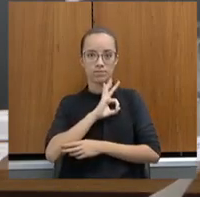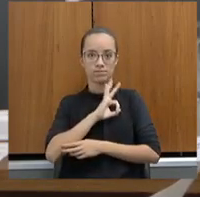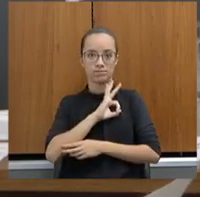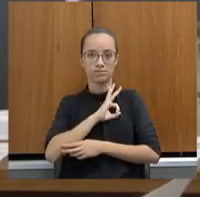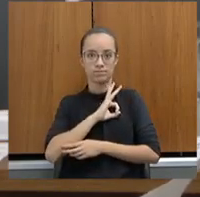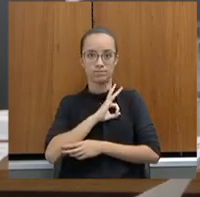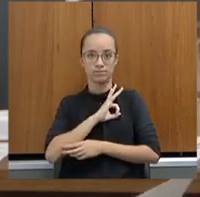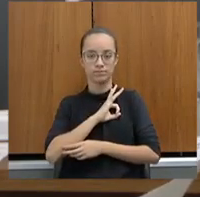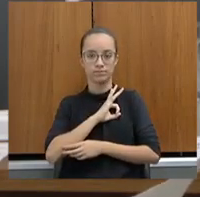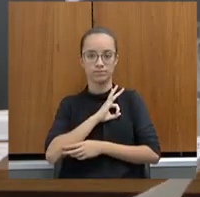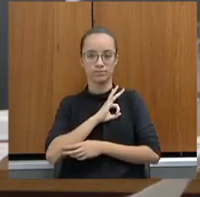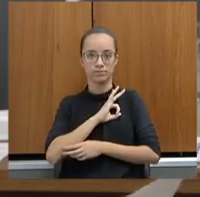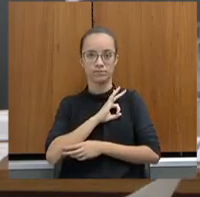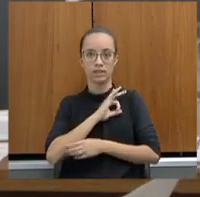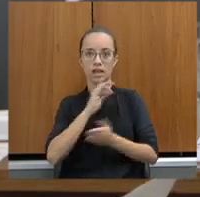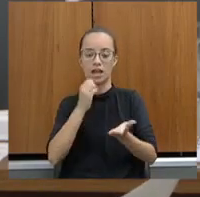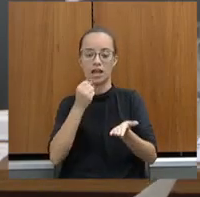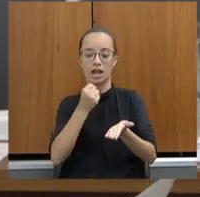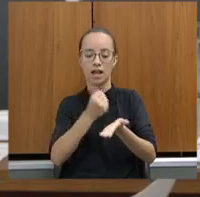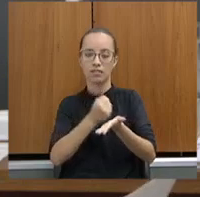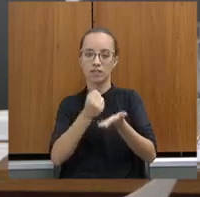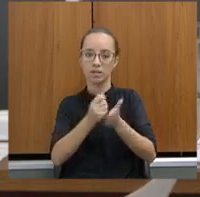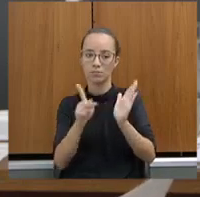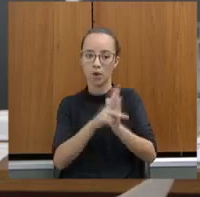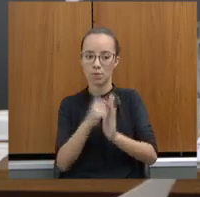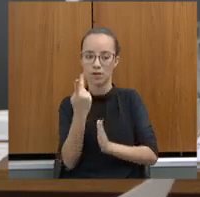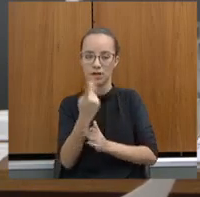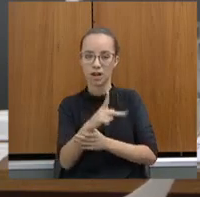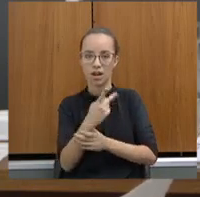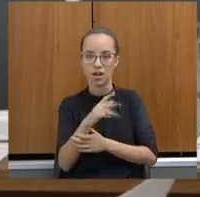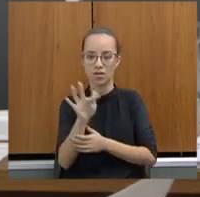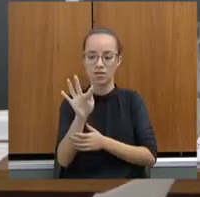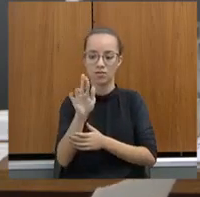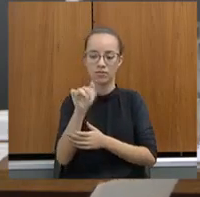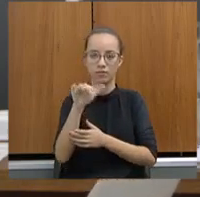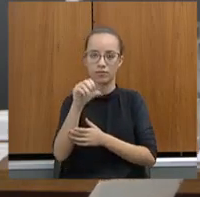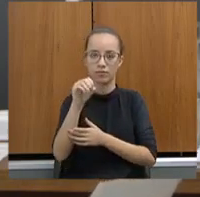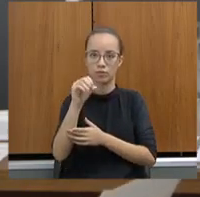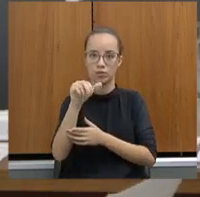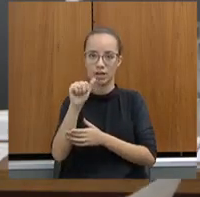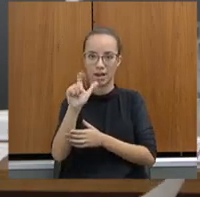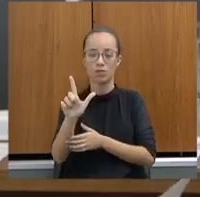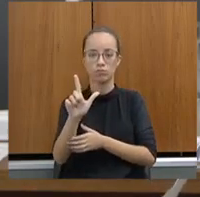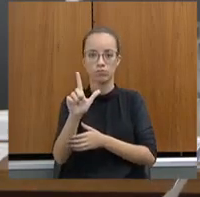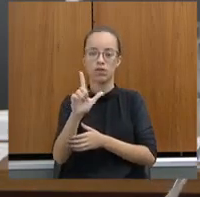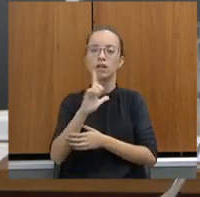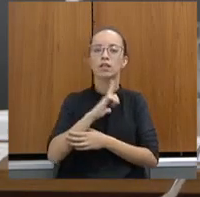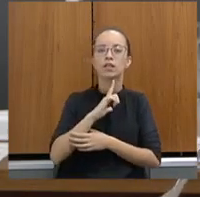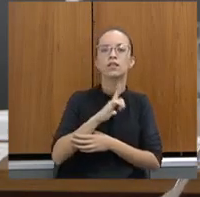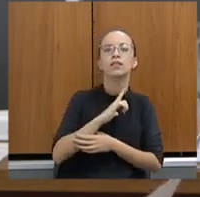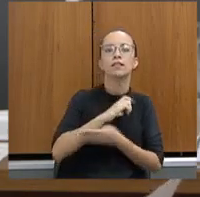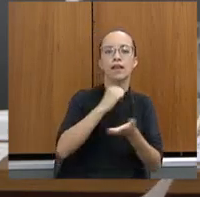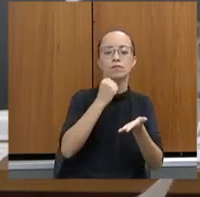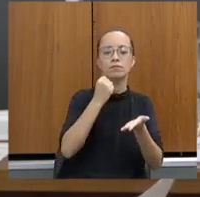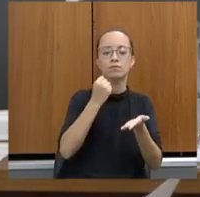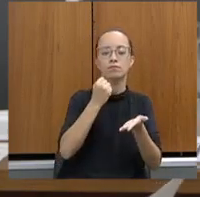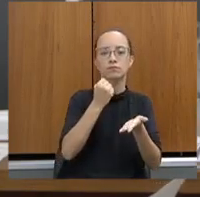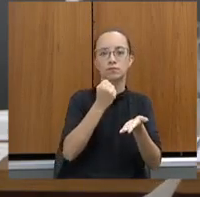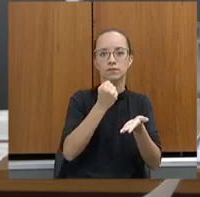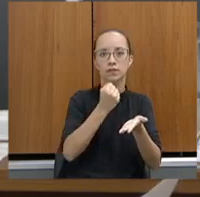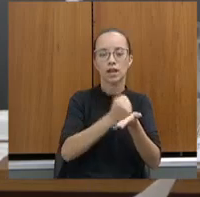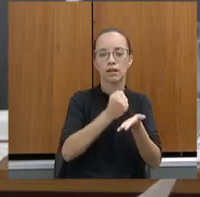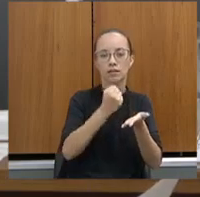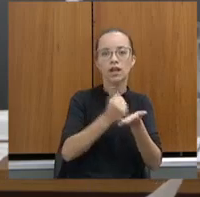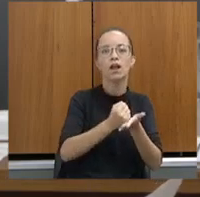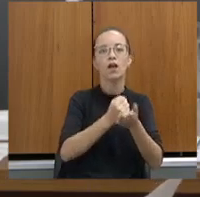a própria carteira de identidade funcional. Hoje, já não existe mais esse problema. Nós temos tanto a carteira digital como a carteira física do